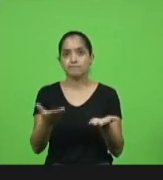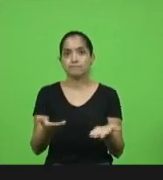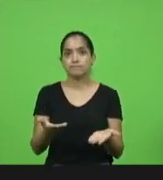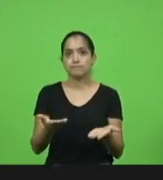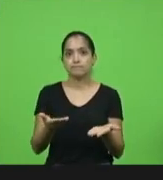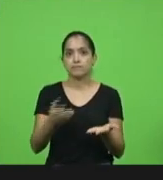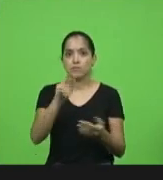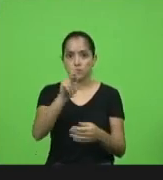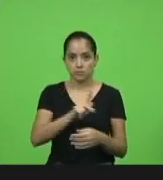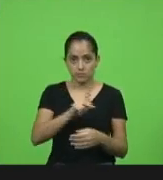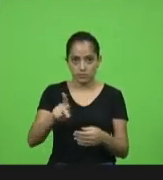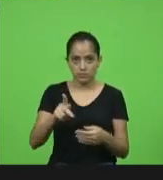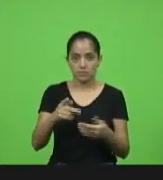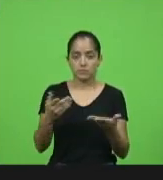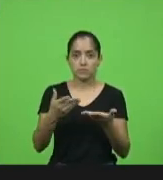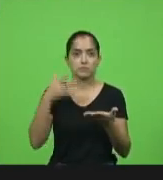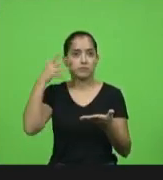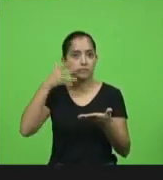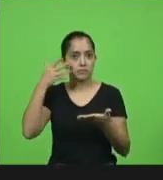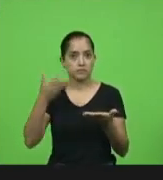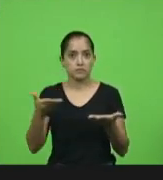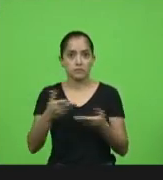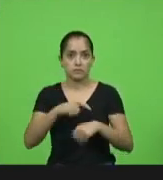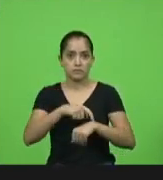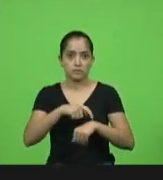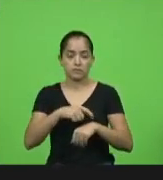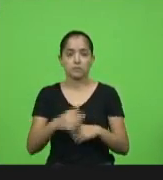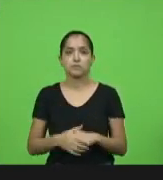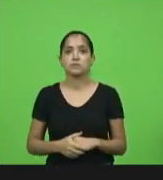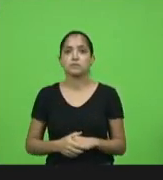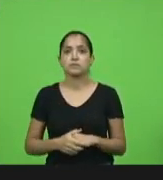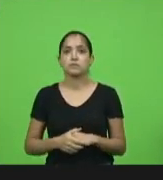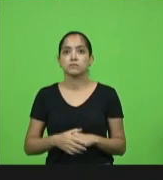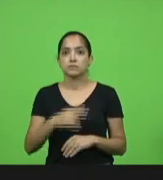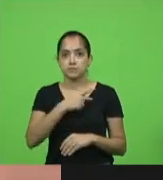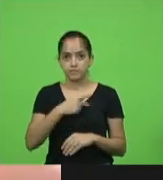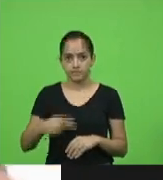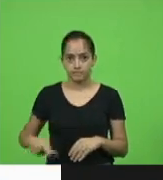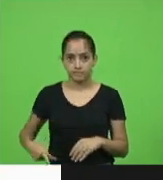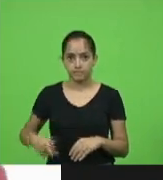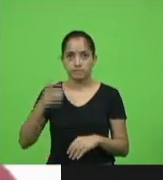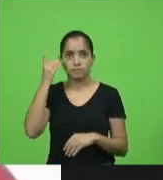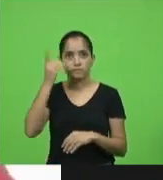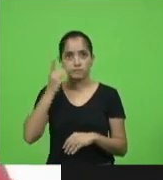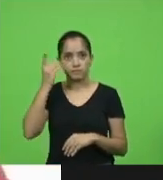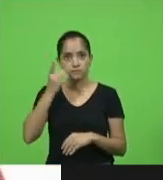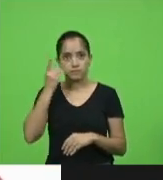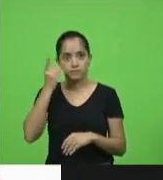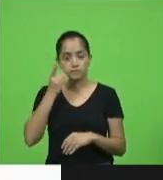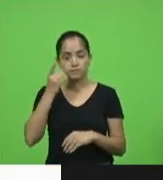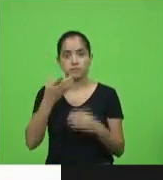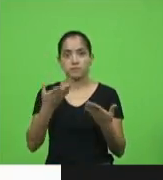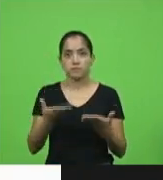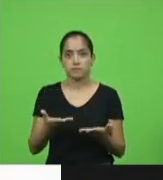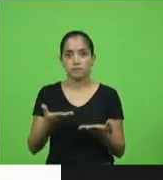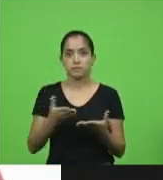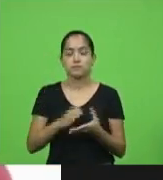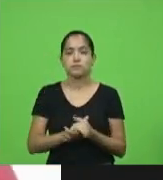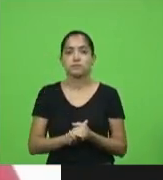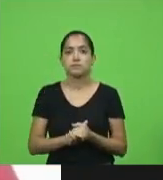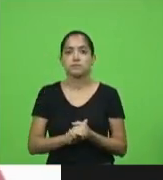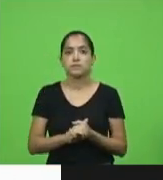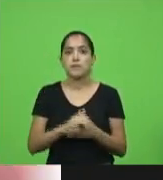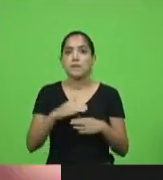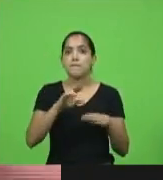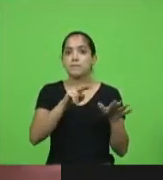O padre Pedro está falando. Obrigado. Senhor presidente, senhores deputados, deputadas, deputados, há mais